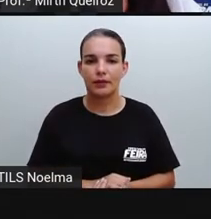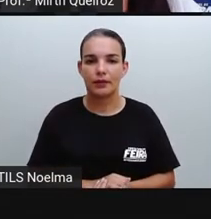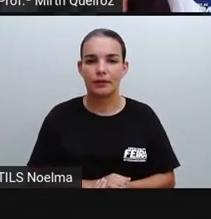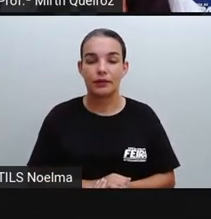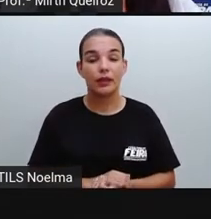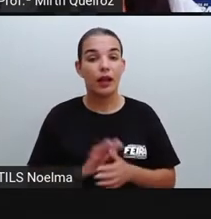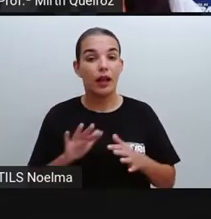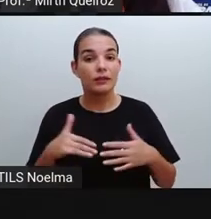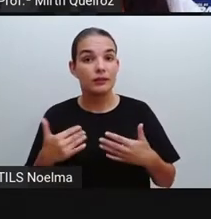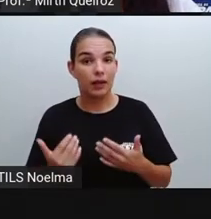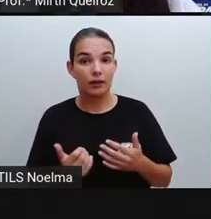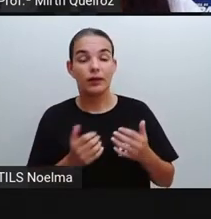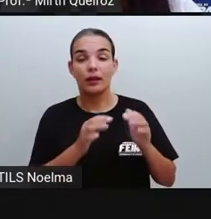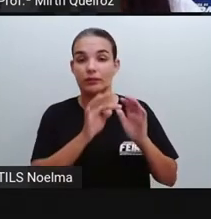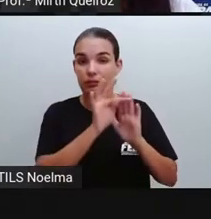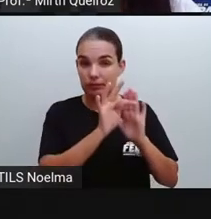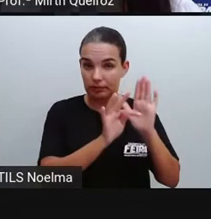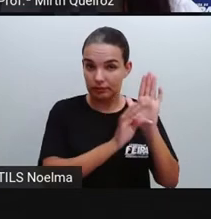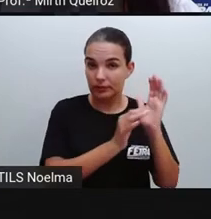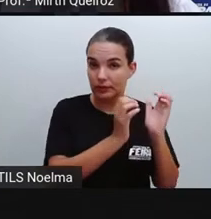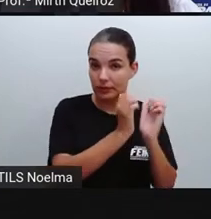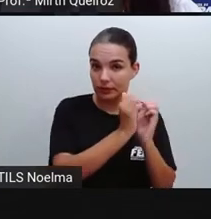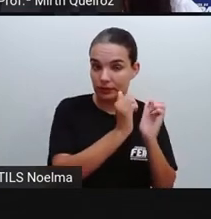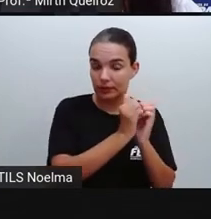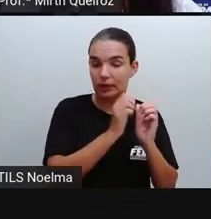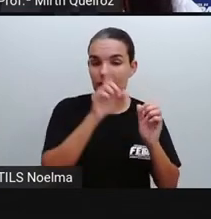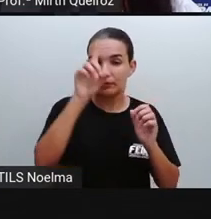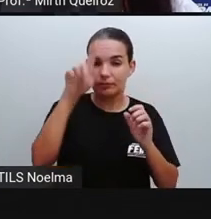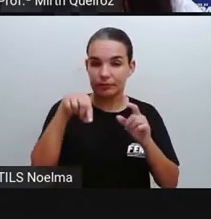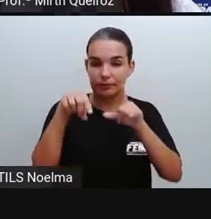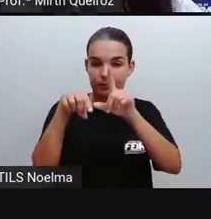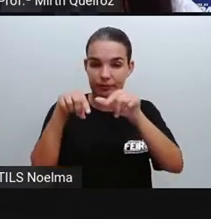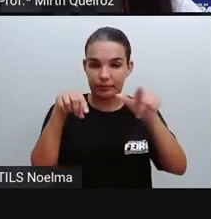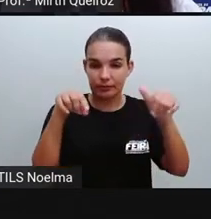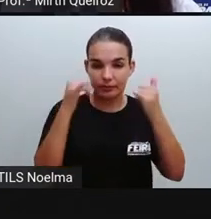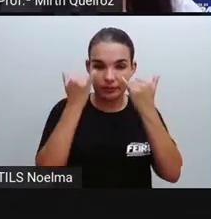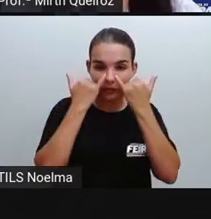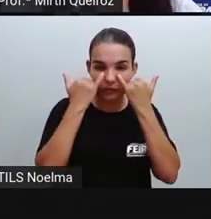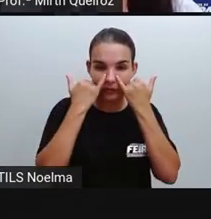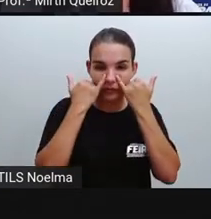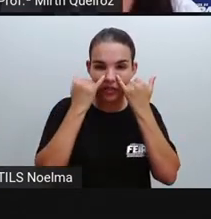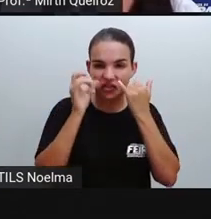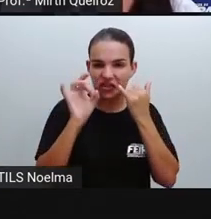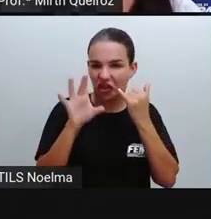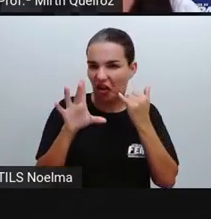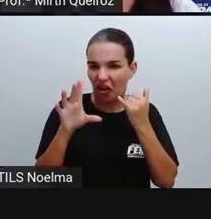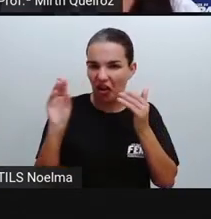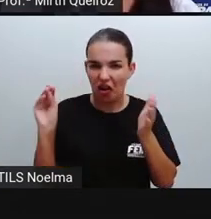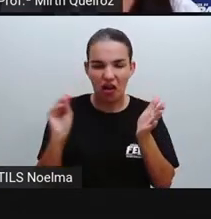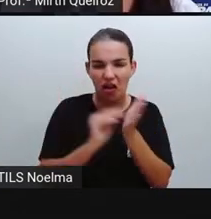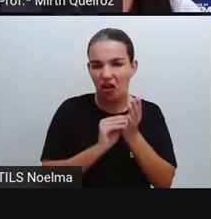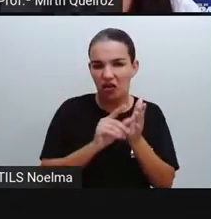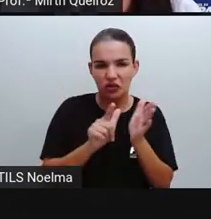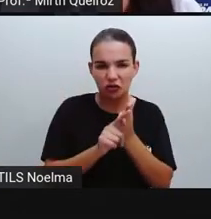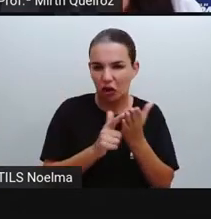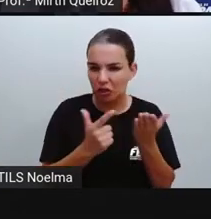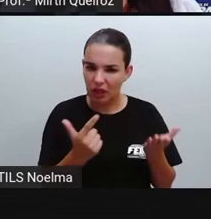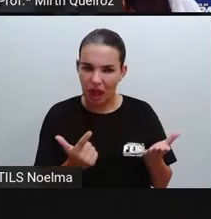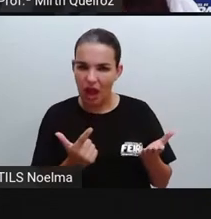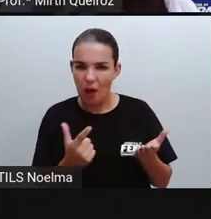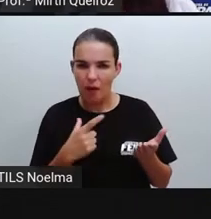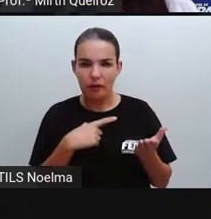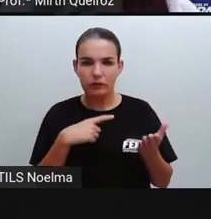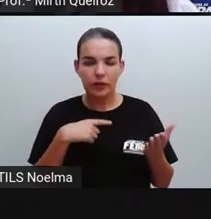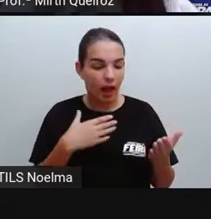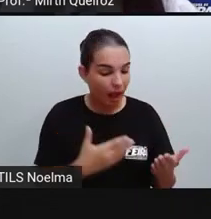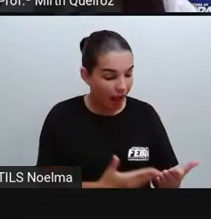Esse gênero não ganhou destaque apenas nos meios de comunicação. Não é só, por exemplo, no jornal que a gente se